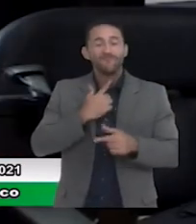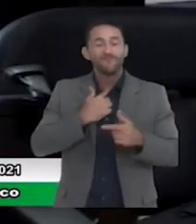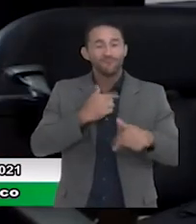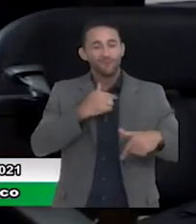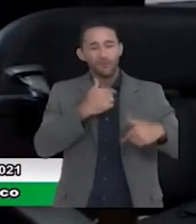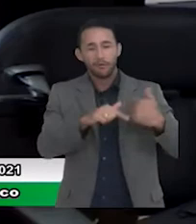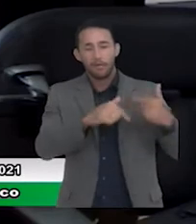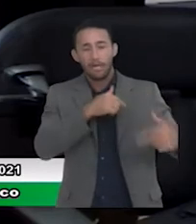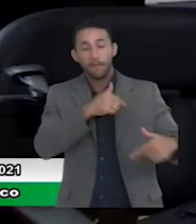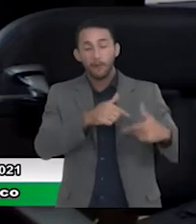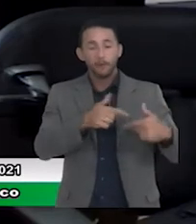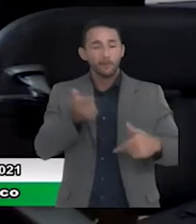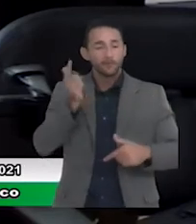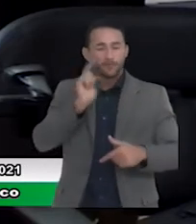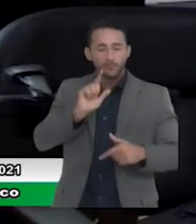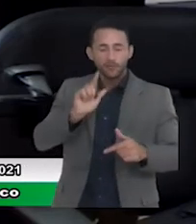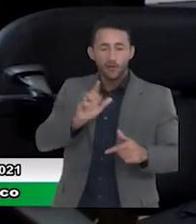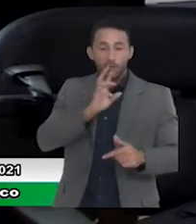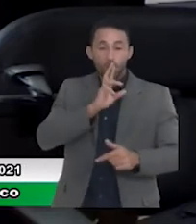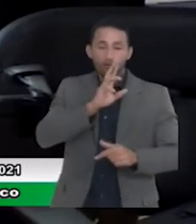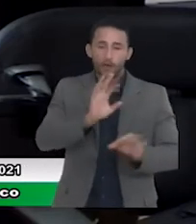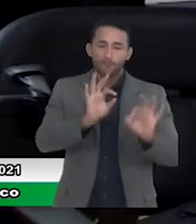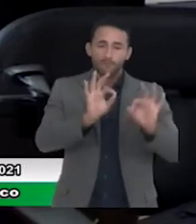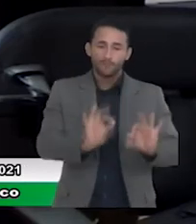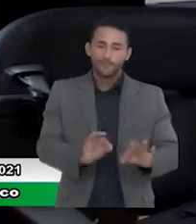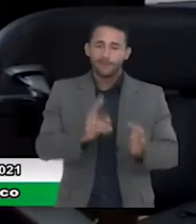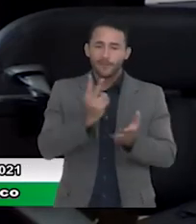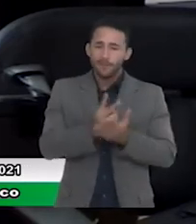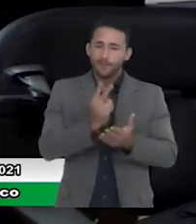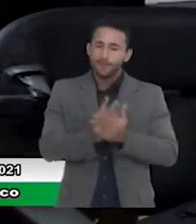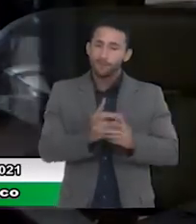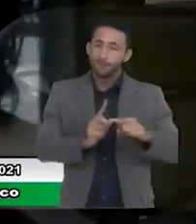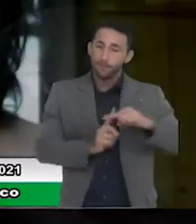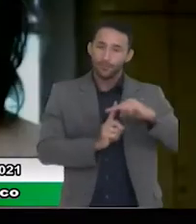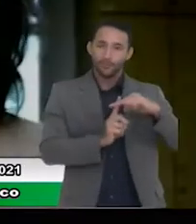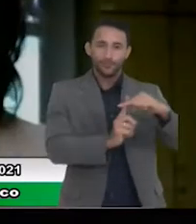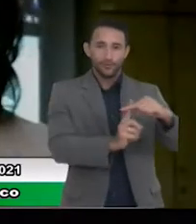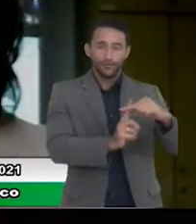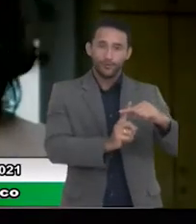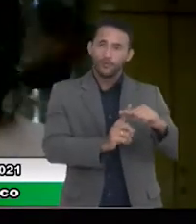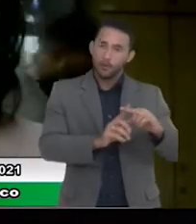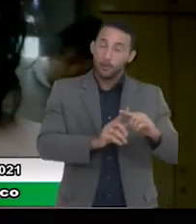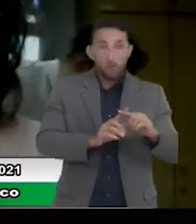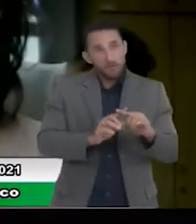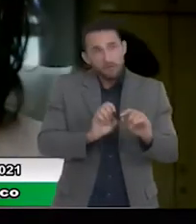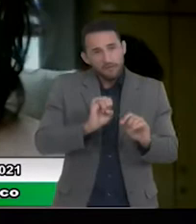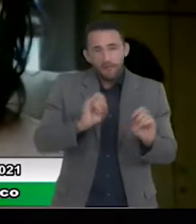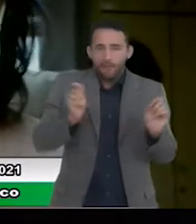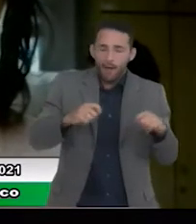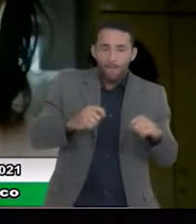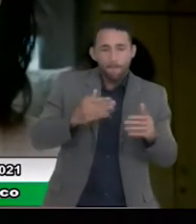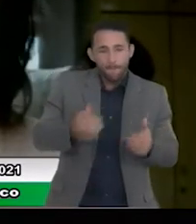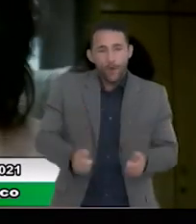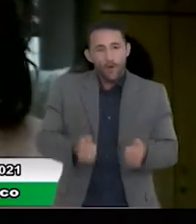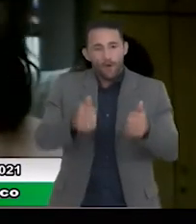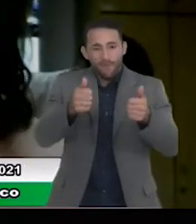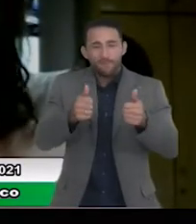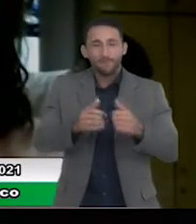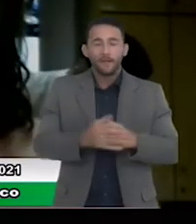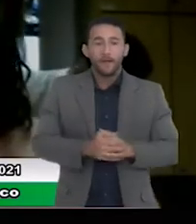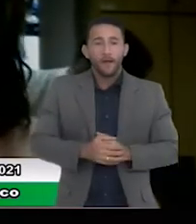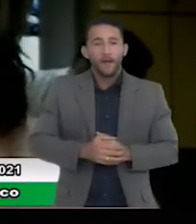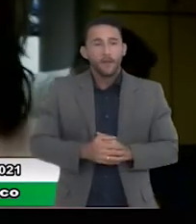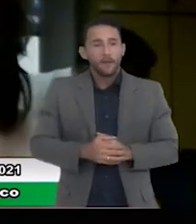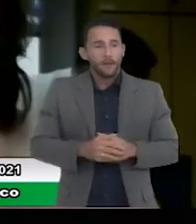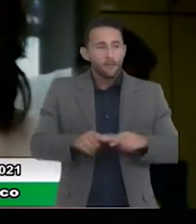manter esses resultados tão positivos que a gente vai apresentar aqui hoje e melhorá-los na medida do possível. Também é uma